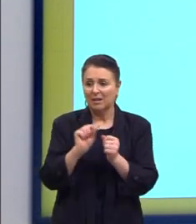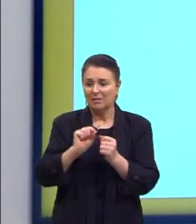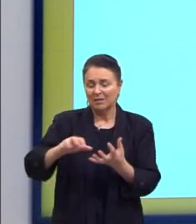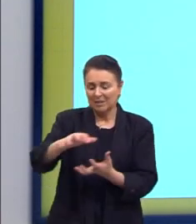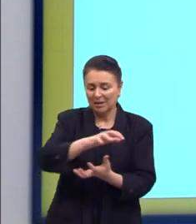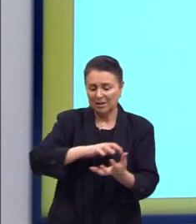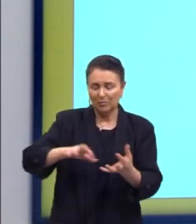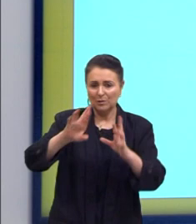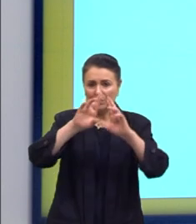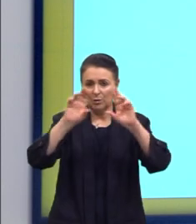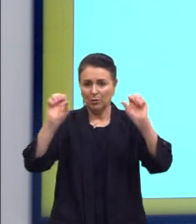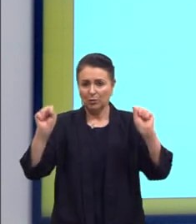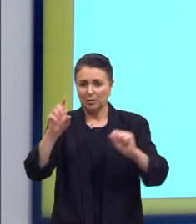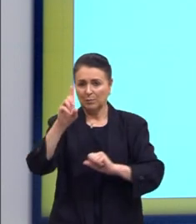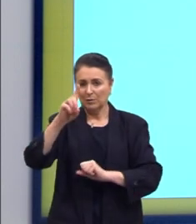Revolução Russa, em 1917.